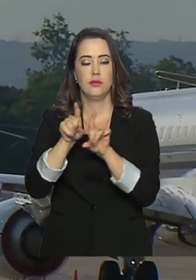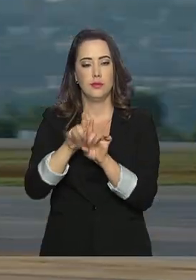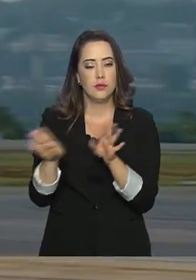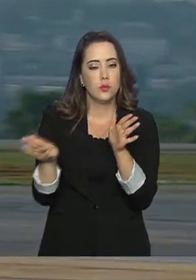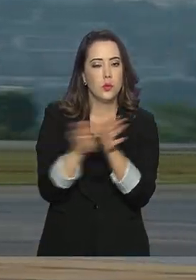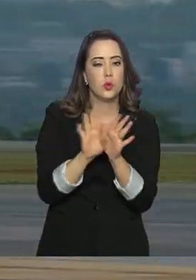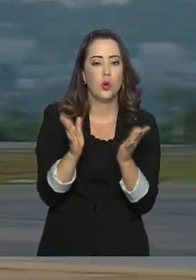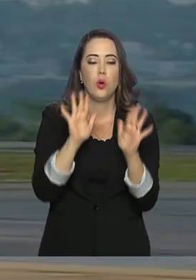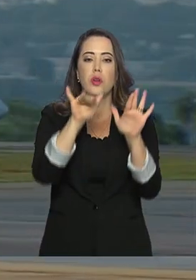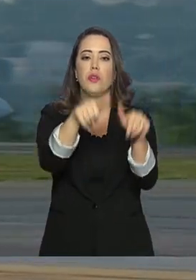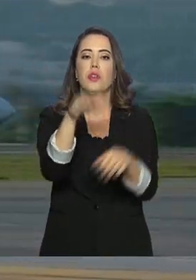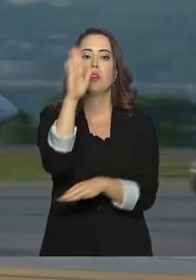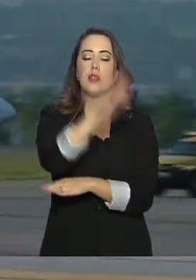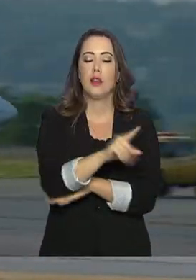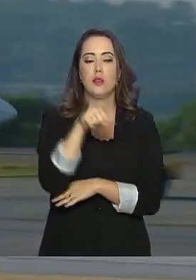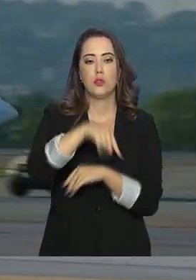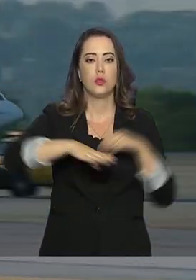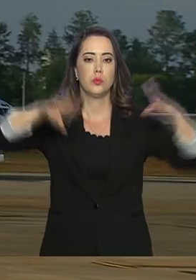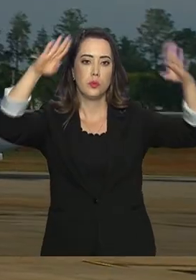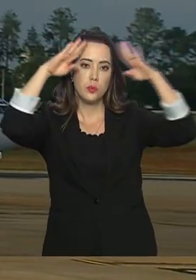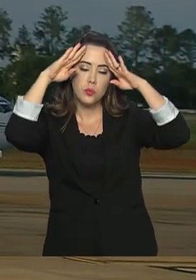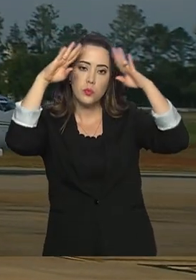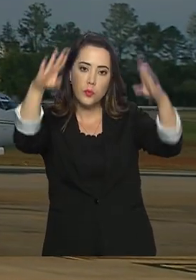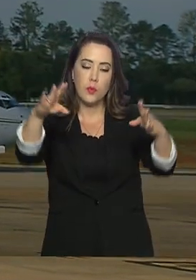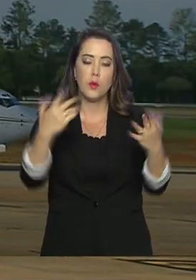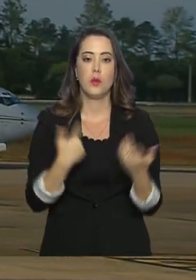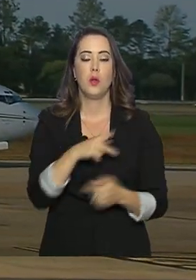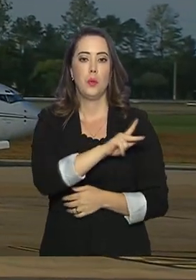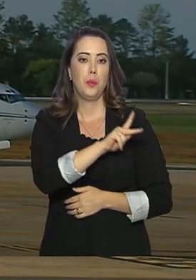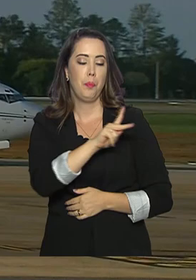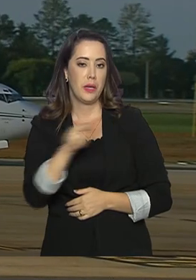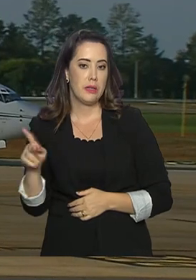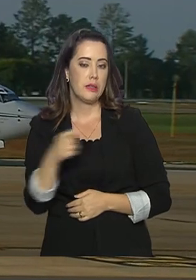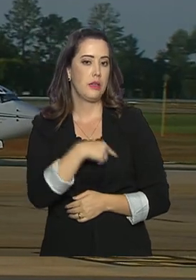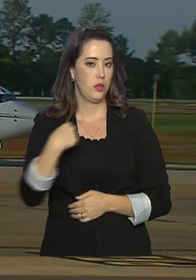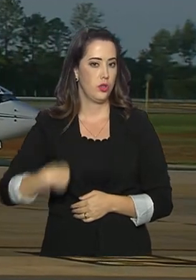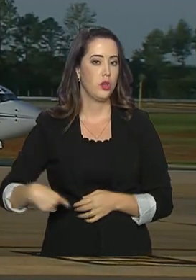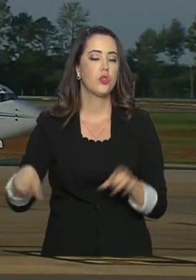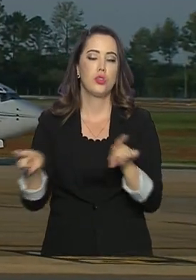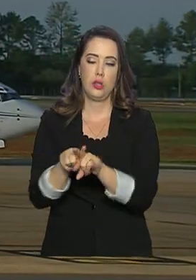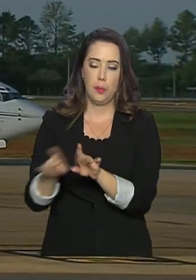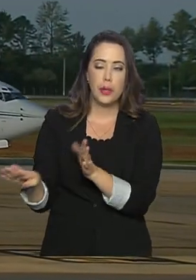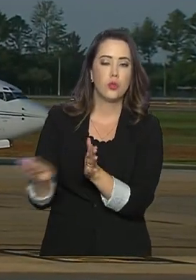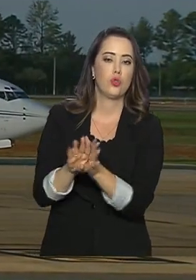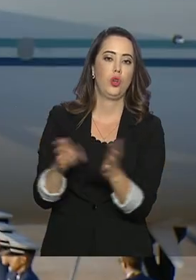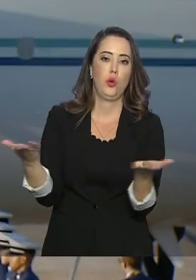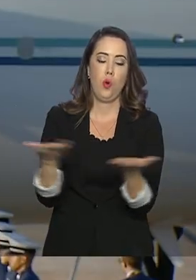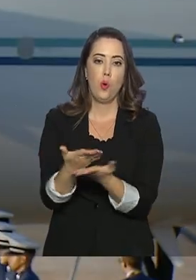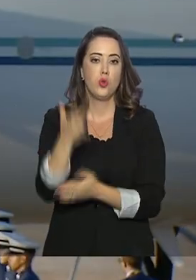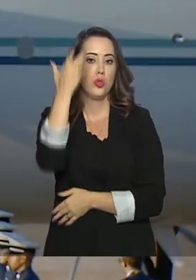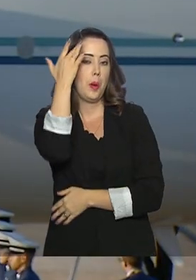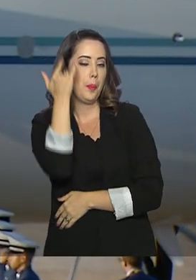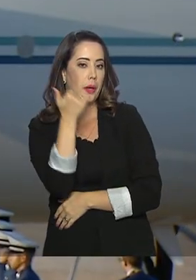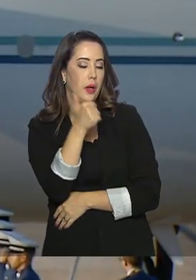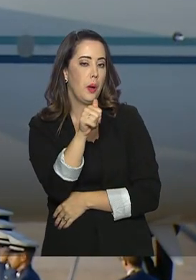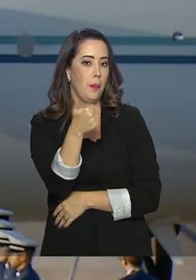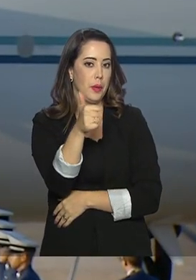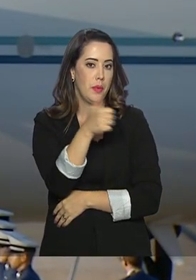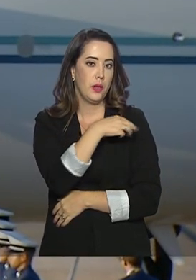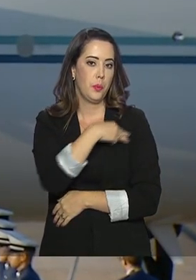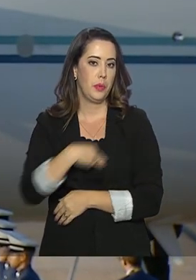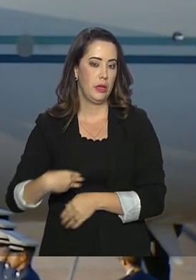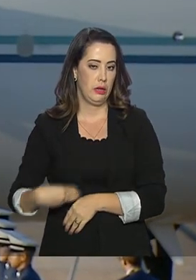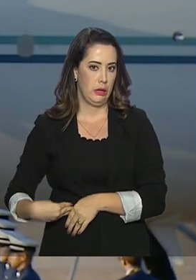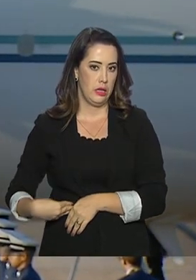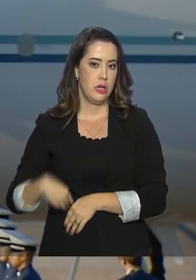tarde ao aeroporto aqui de Brasília. O presidente da China também chega hoje. Já amanhã, chegam o primeiro-ministro da Índia e